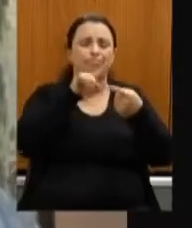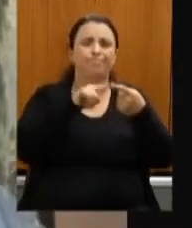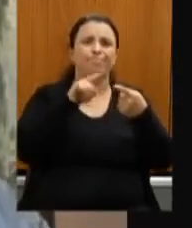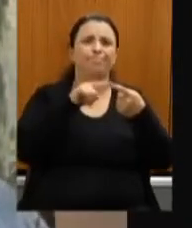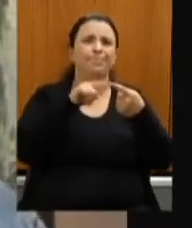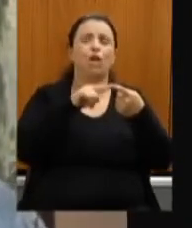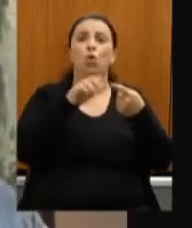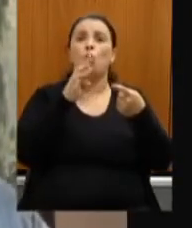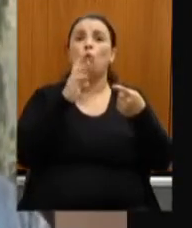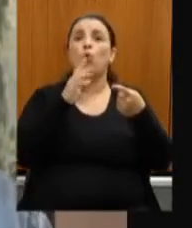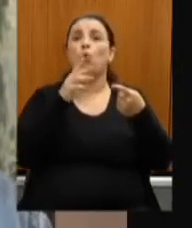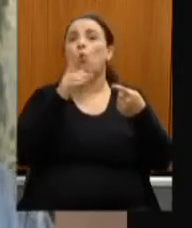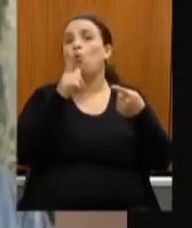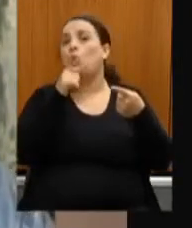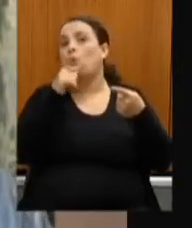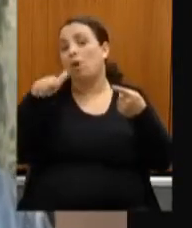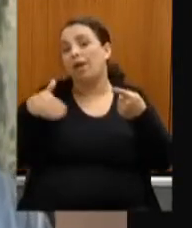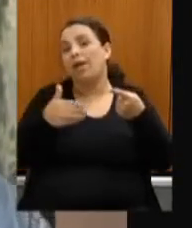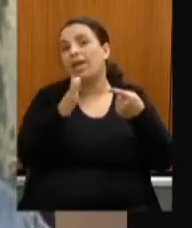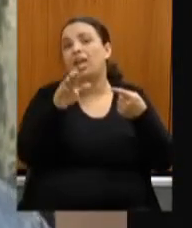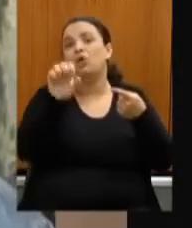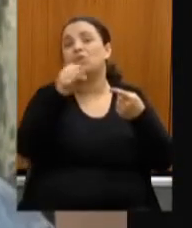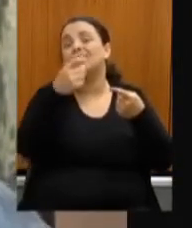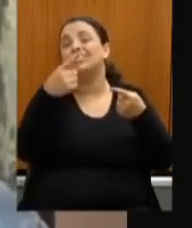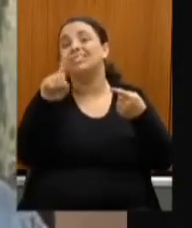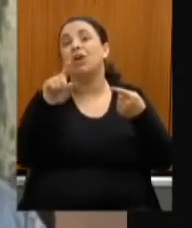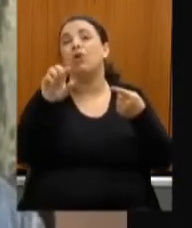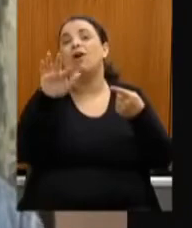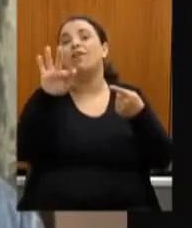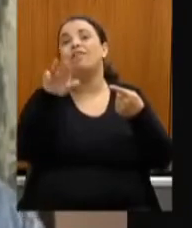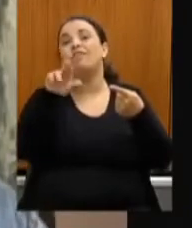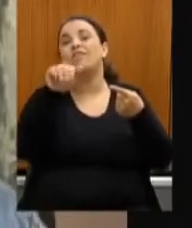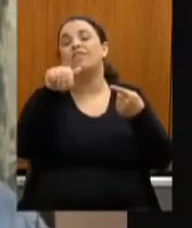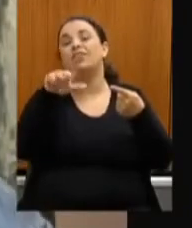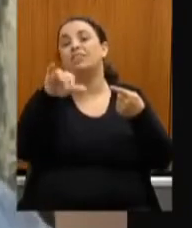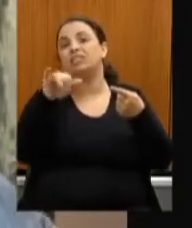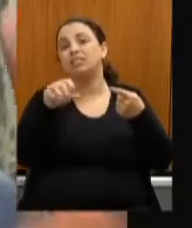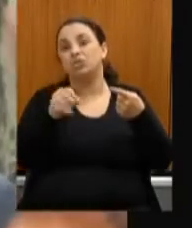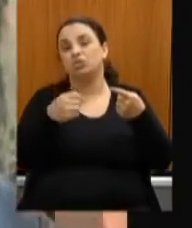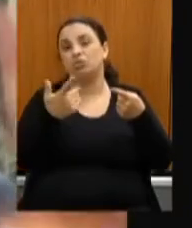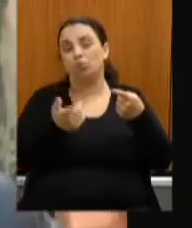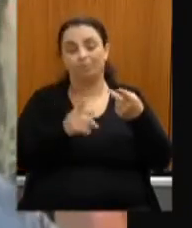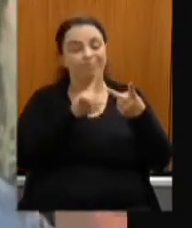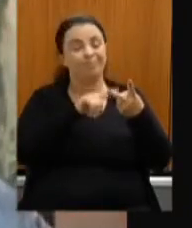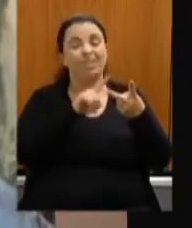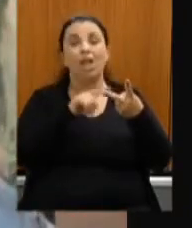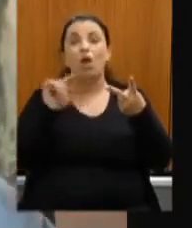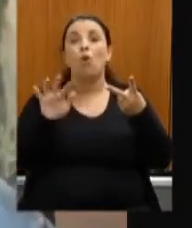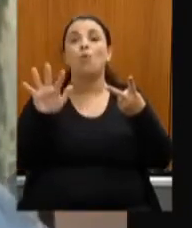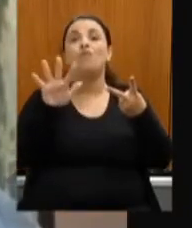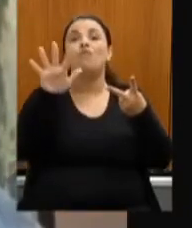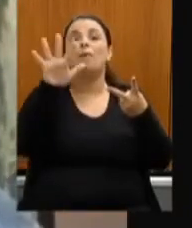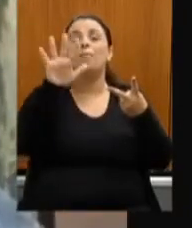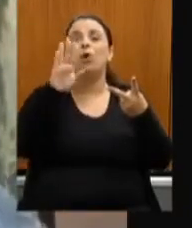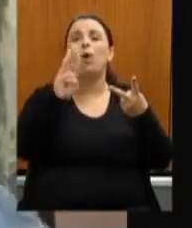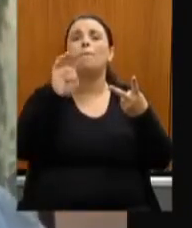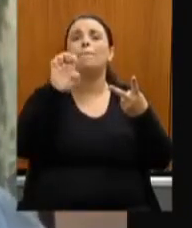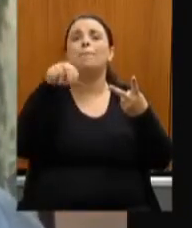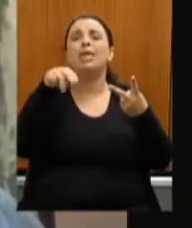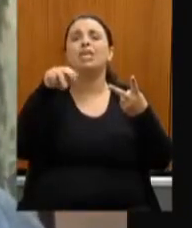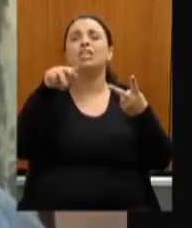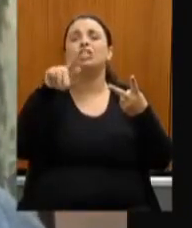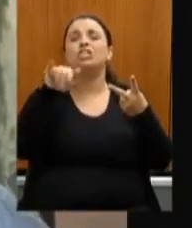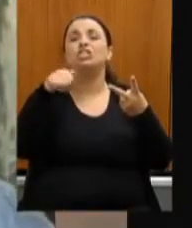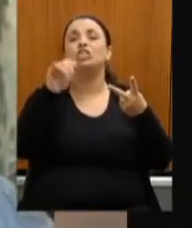o senhor falava agora na recuperação do vapor Benjamin Guimarães o único vapor o único barco a vapor talvez